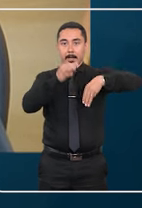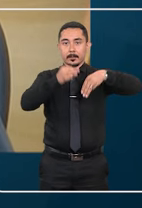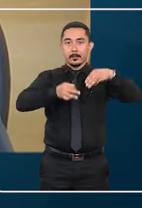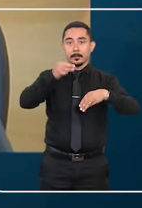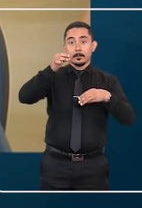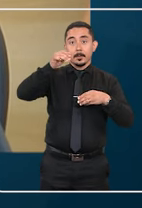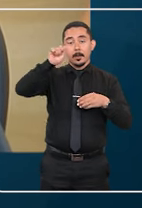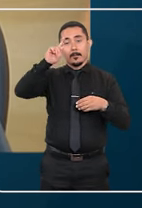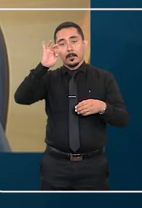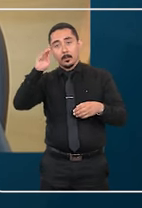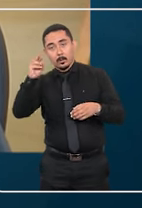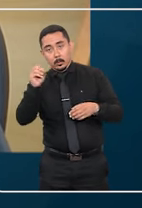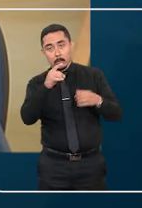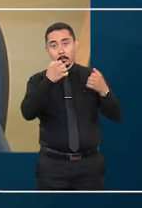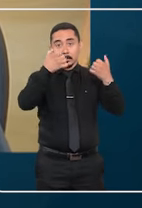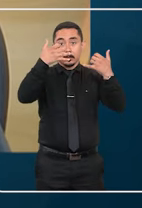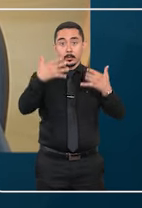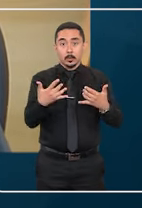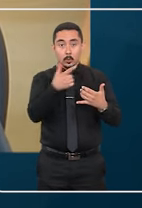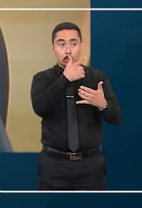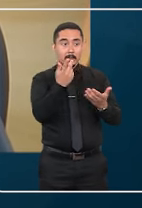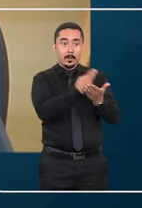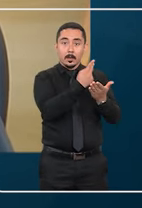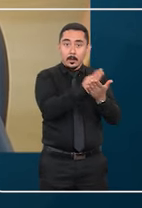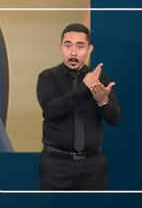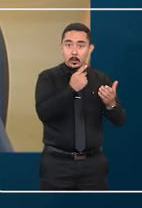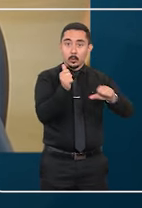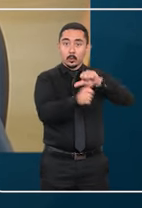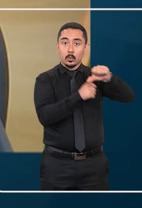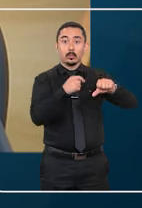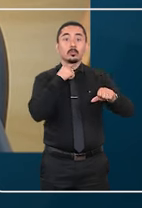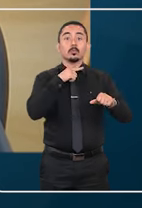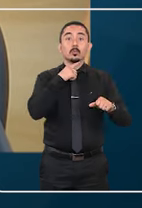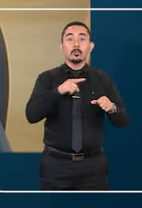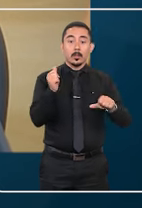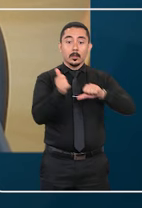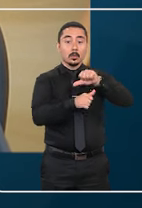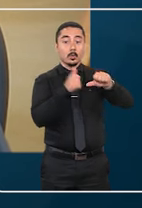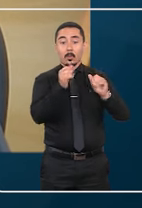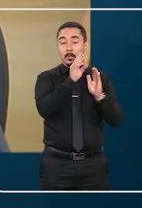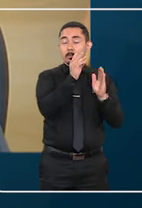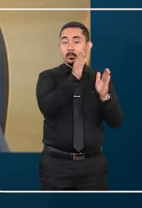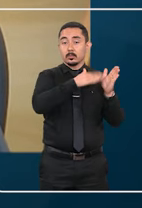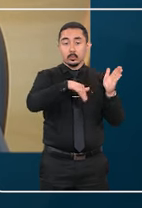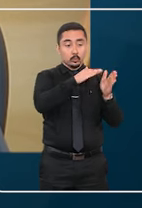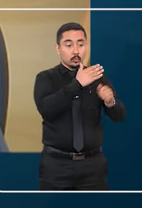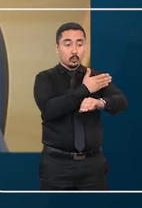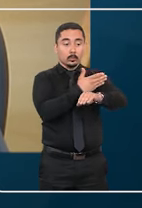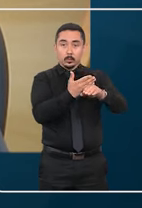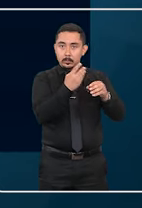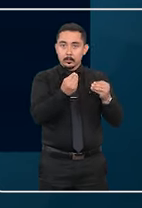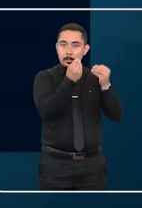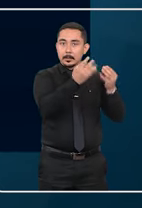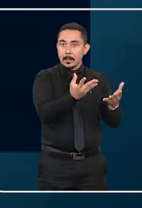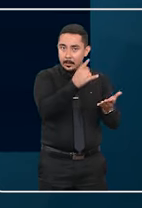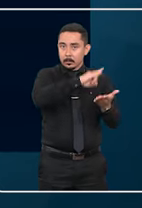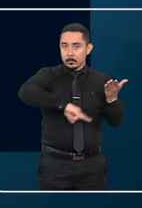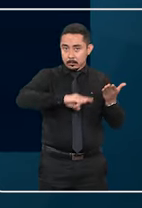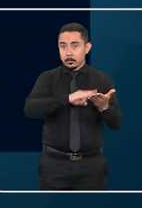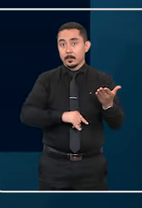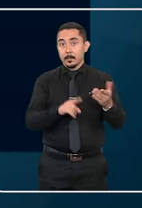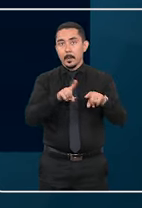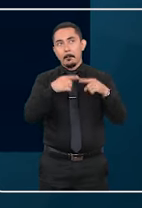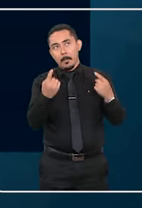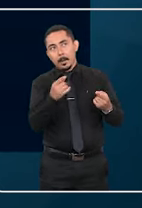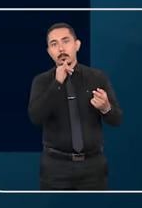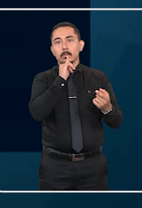Vilela, destacou que o erro passível de retificação não se refere à troca de modalidade de declaração, mas sim